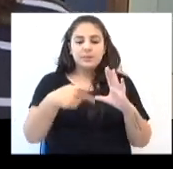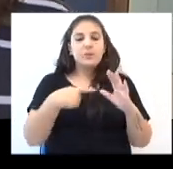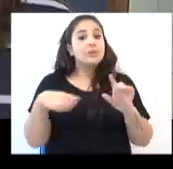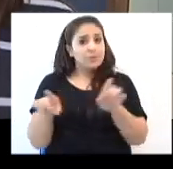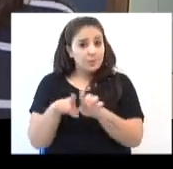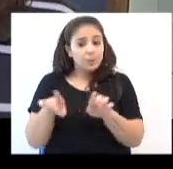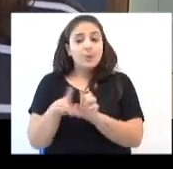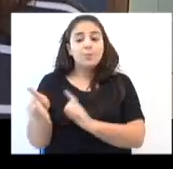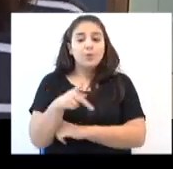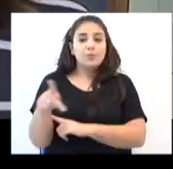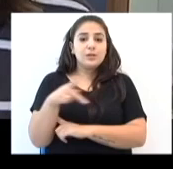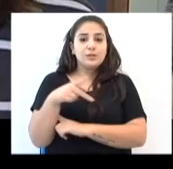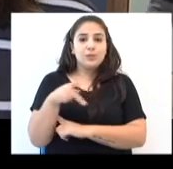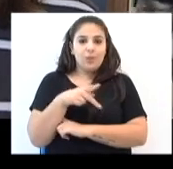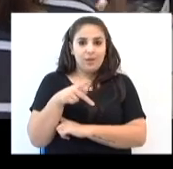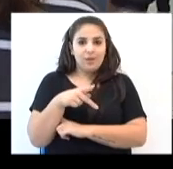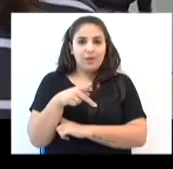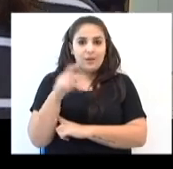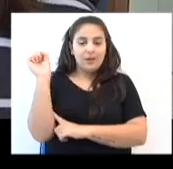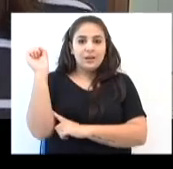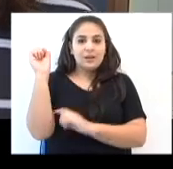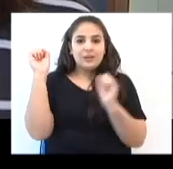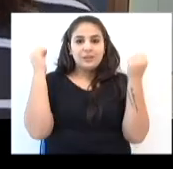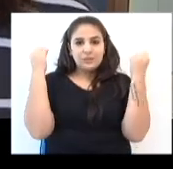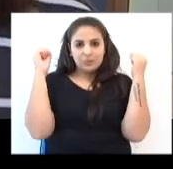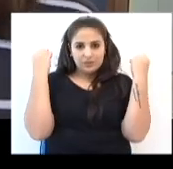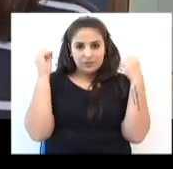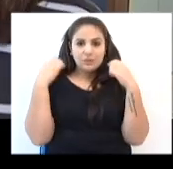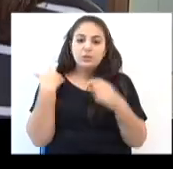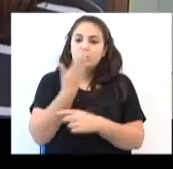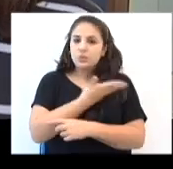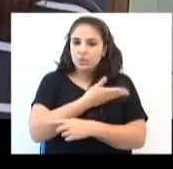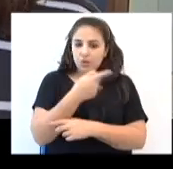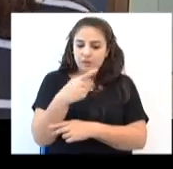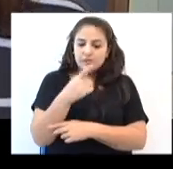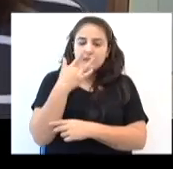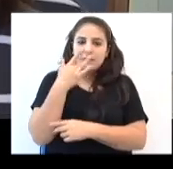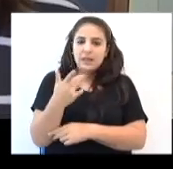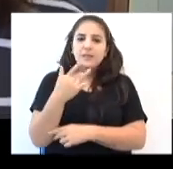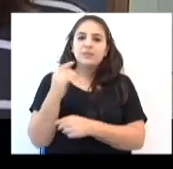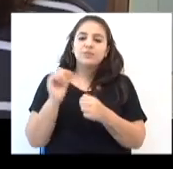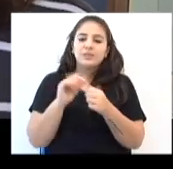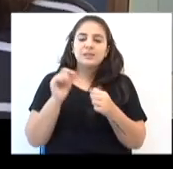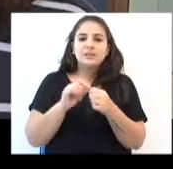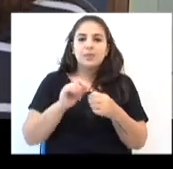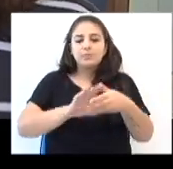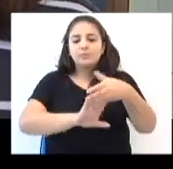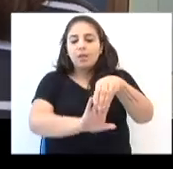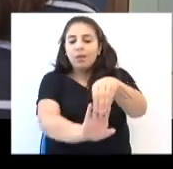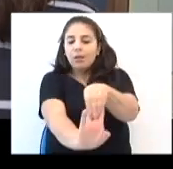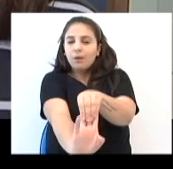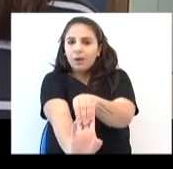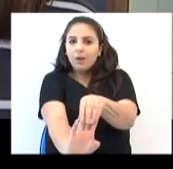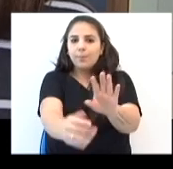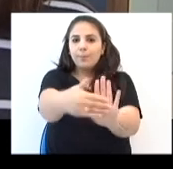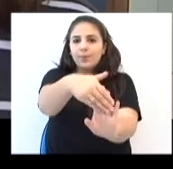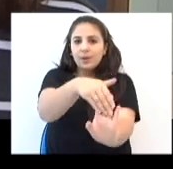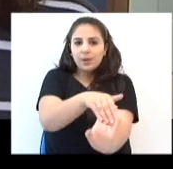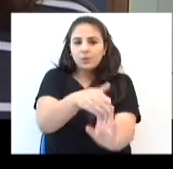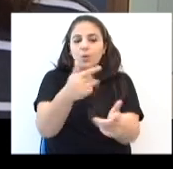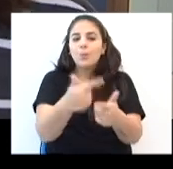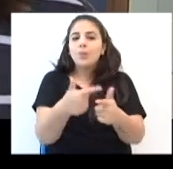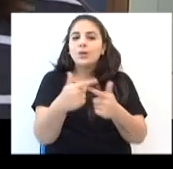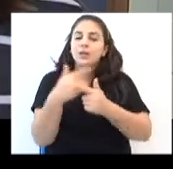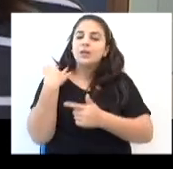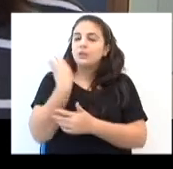do Povo e ainda professor de Educação Física, nós, nesta tarde de hoje, fizemos alguns exercícios de alongamento. Até